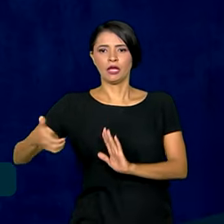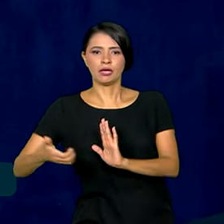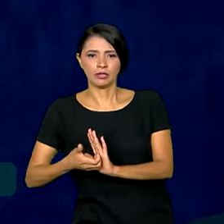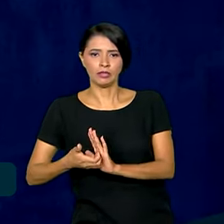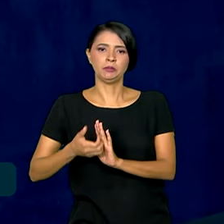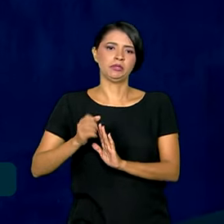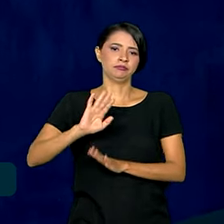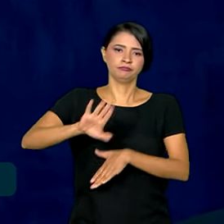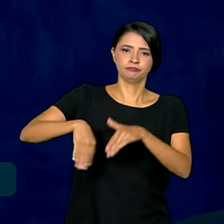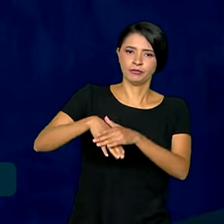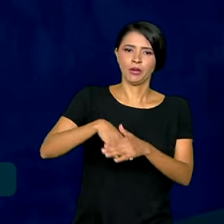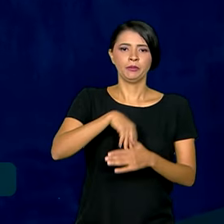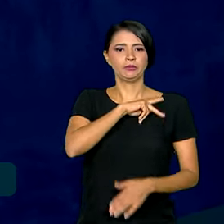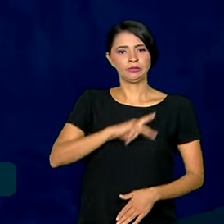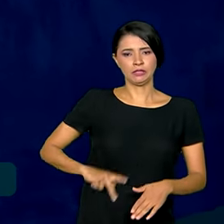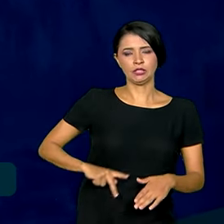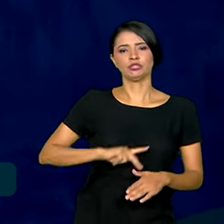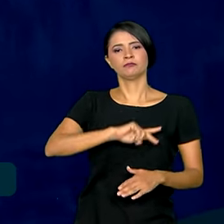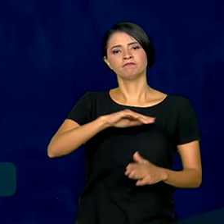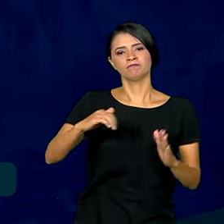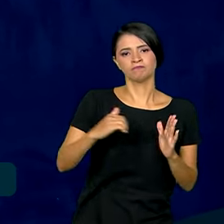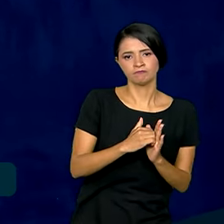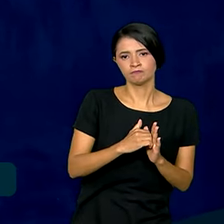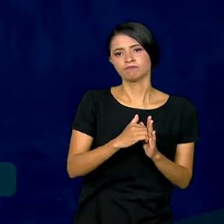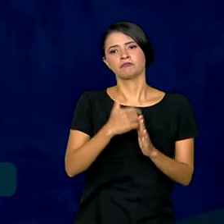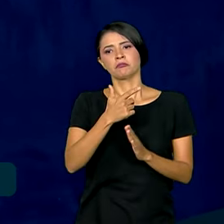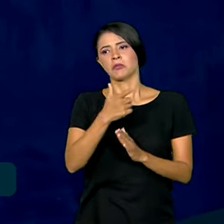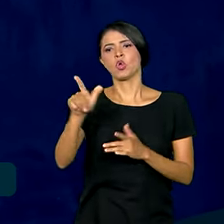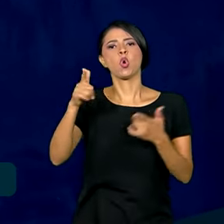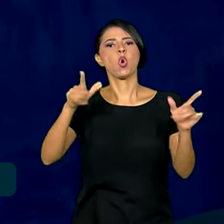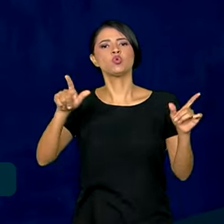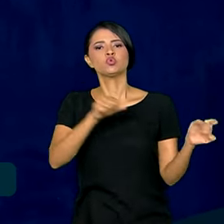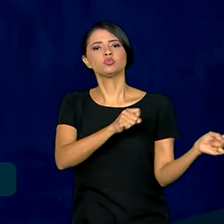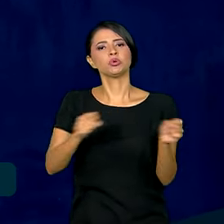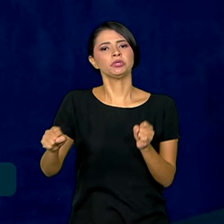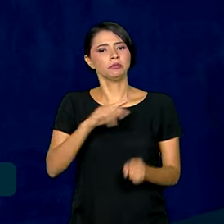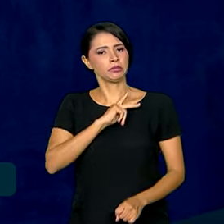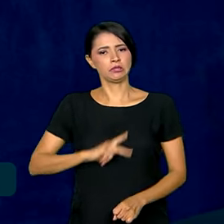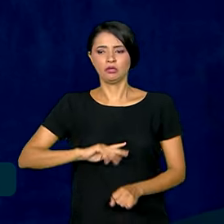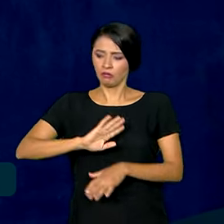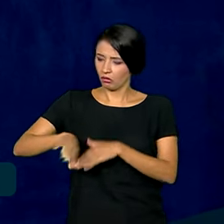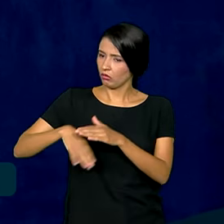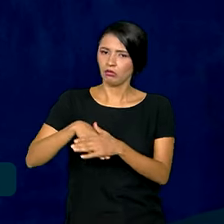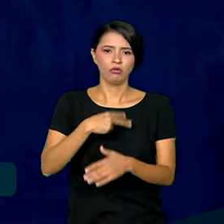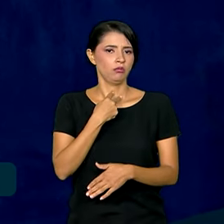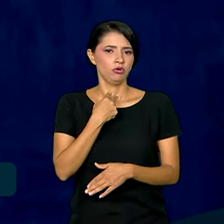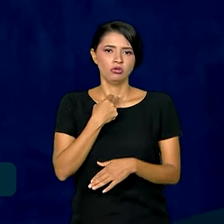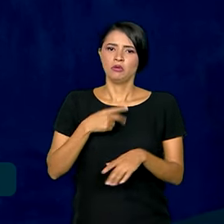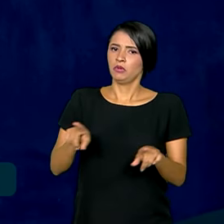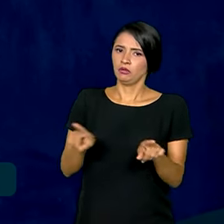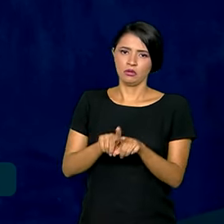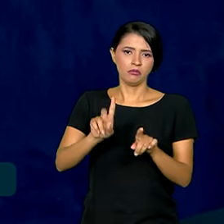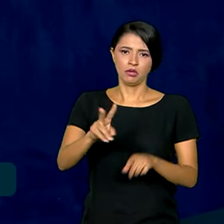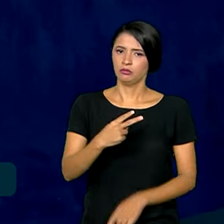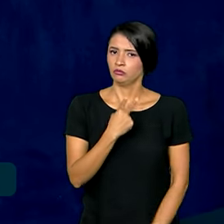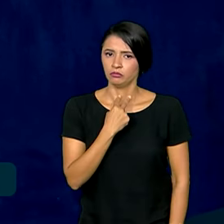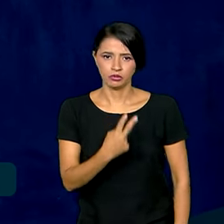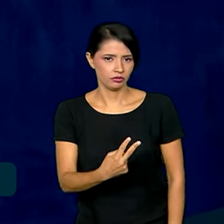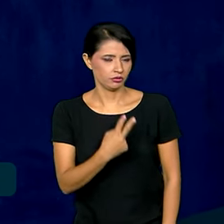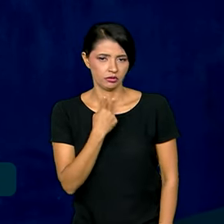Senado, não pode submeter aos presidentes de outros poderes, mas também não pode submeter